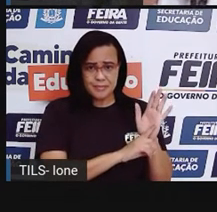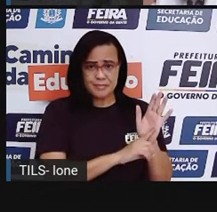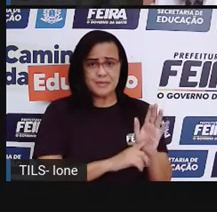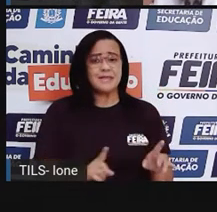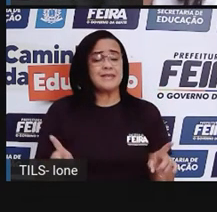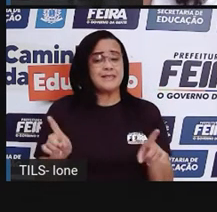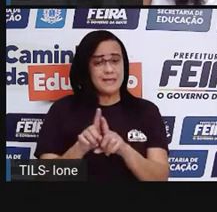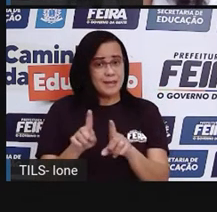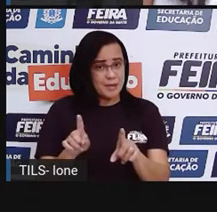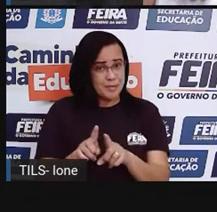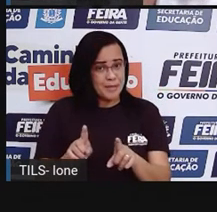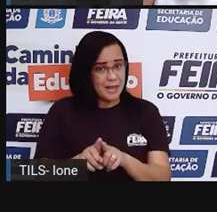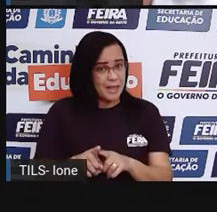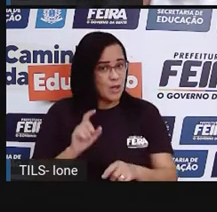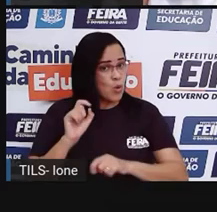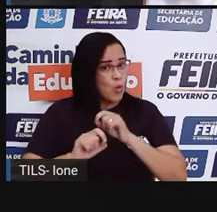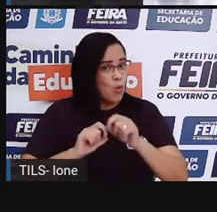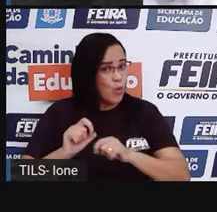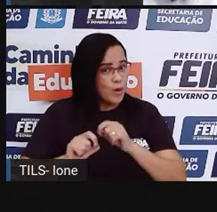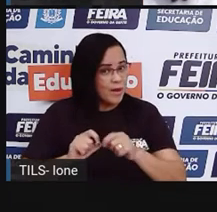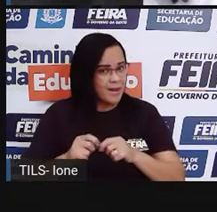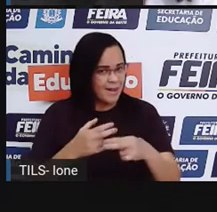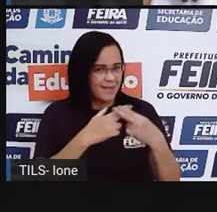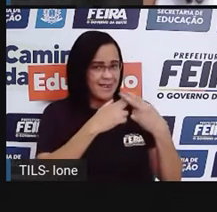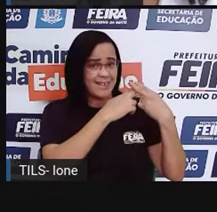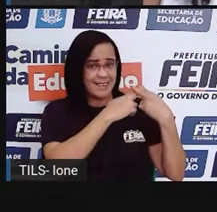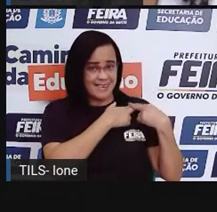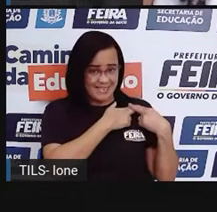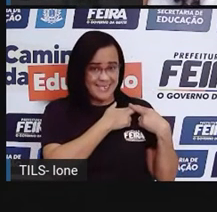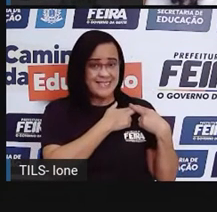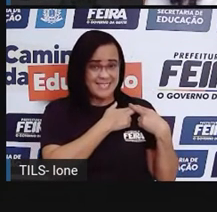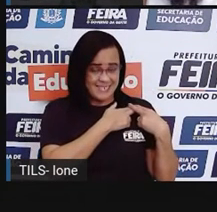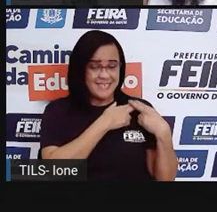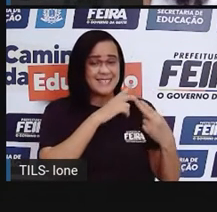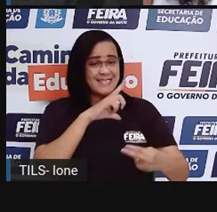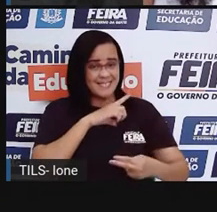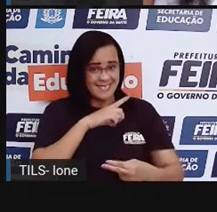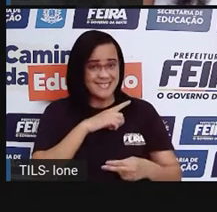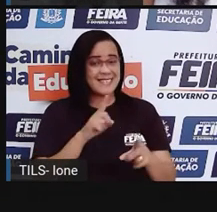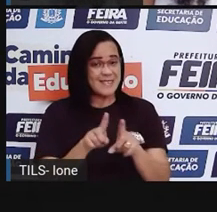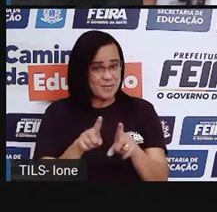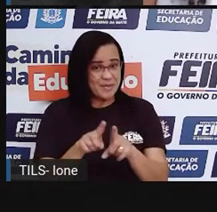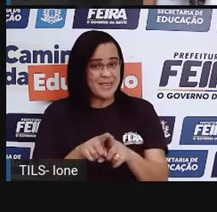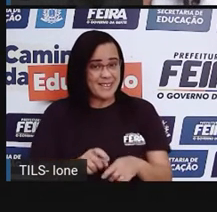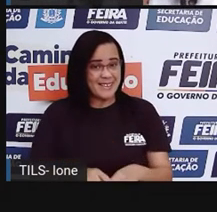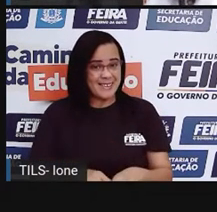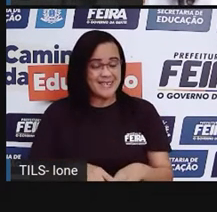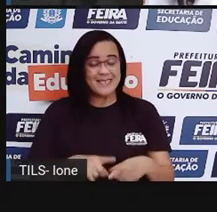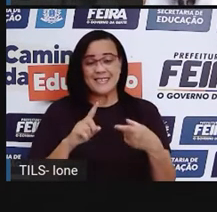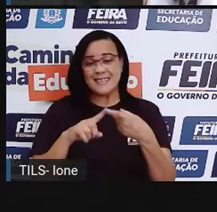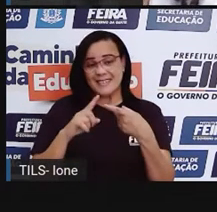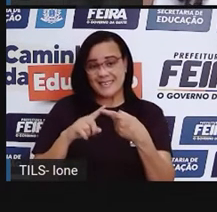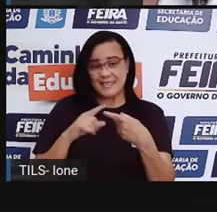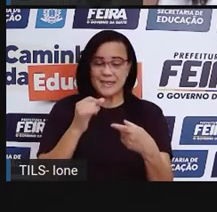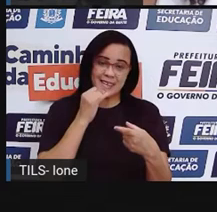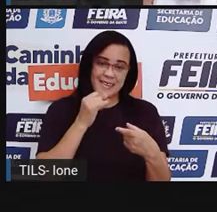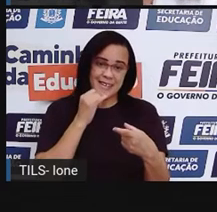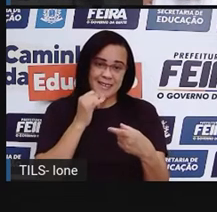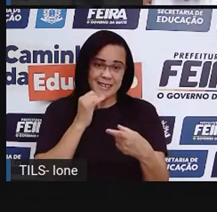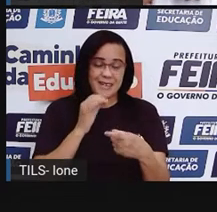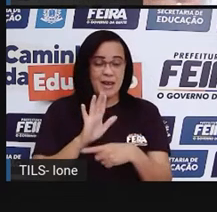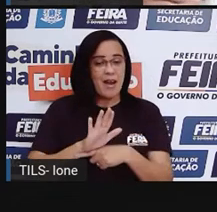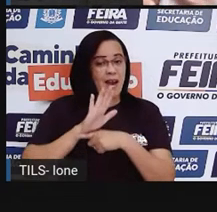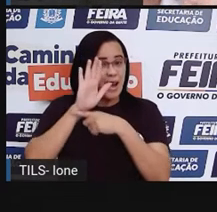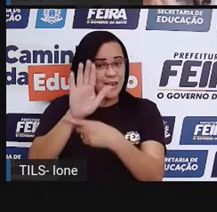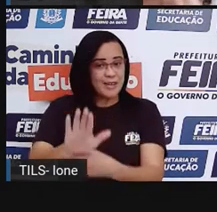deveres, né? E elas podem ajudar nas tarefas domésticas, né? Então, tem famílias que